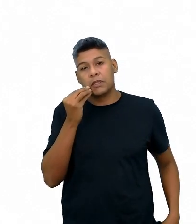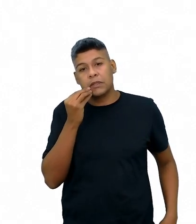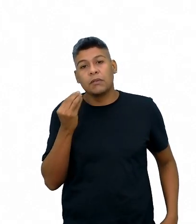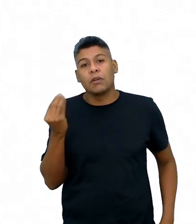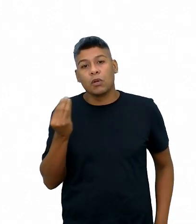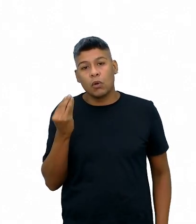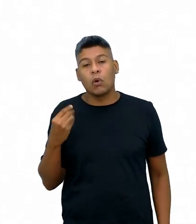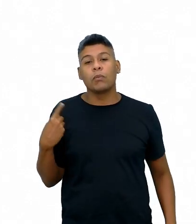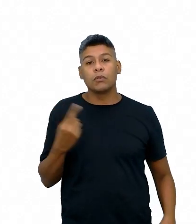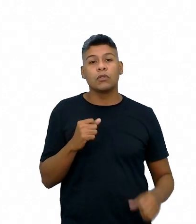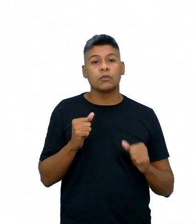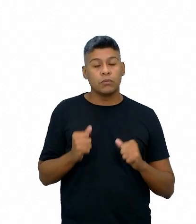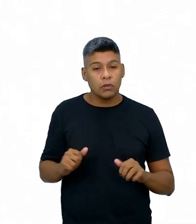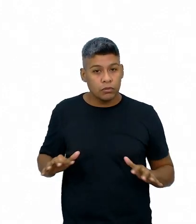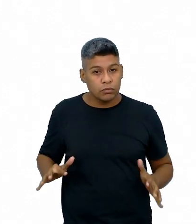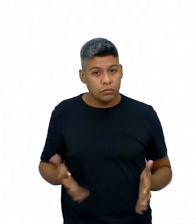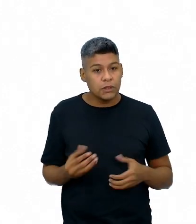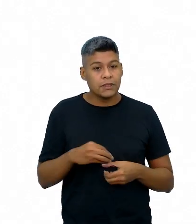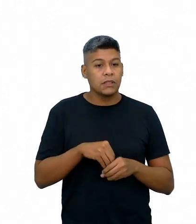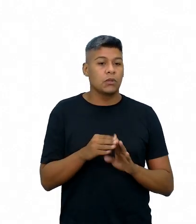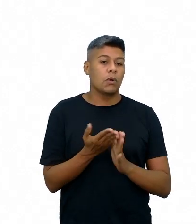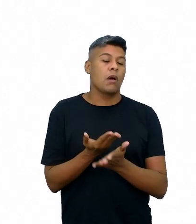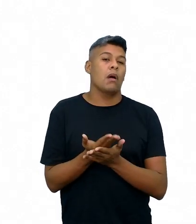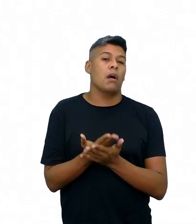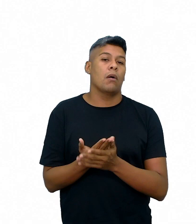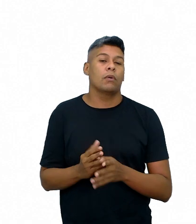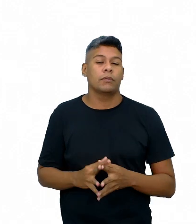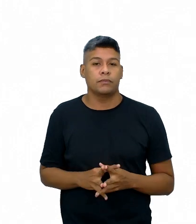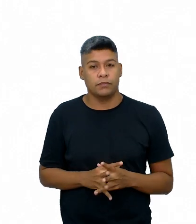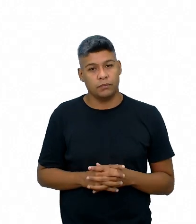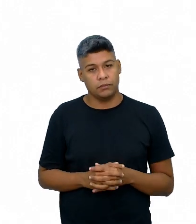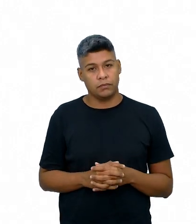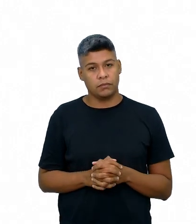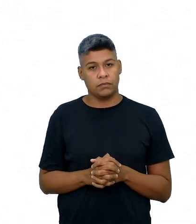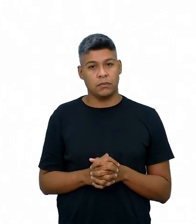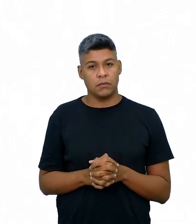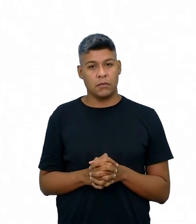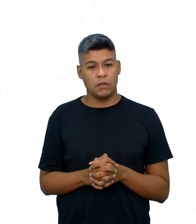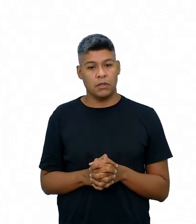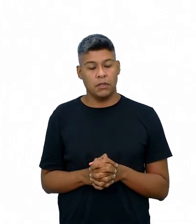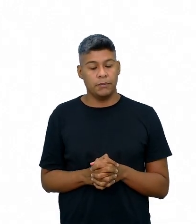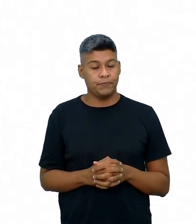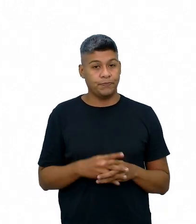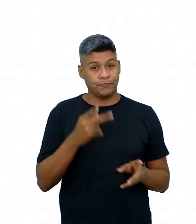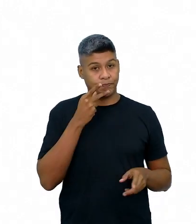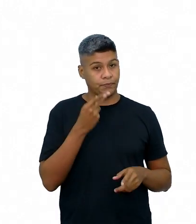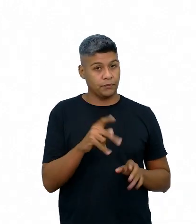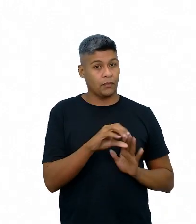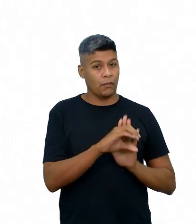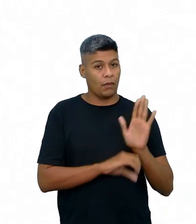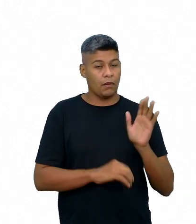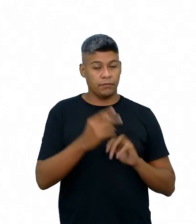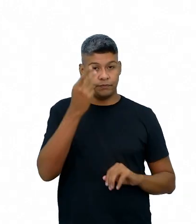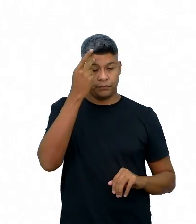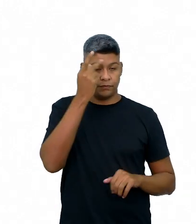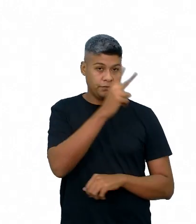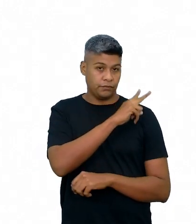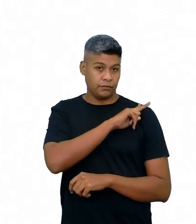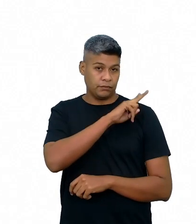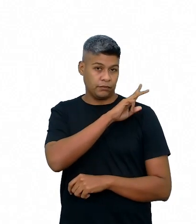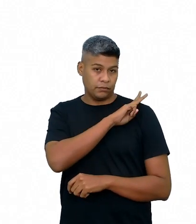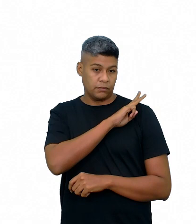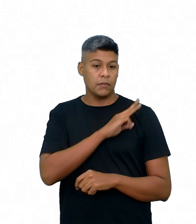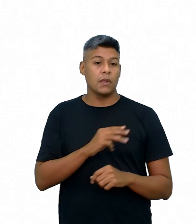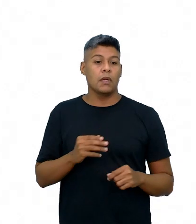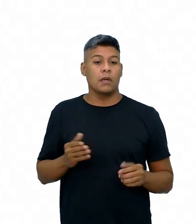como nós podemos levá-la para a sala de aula. Conforme o currículo paulista do ensino médio, na página